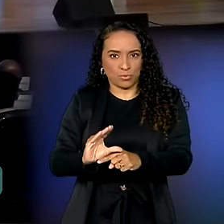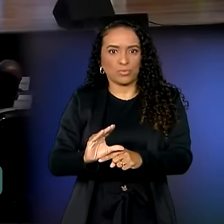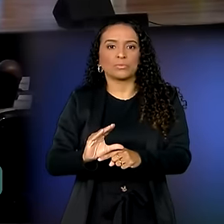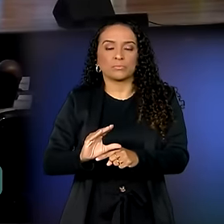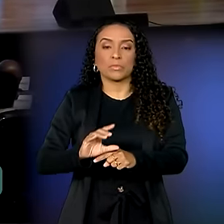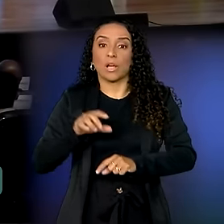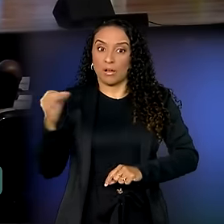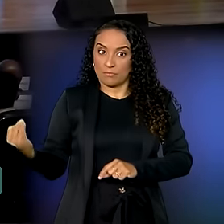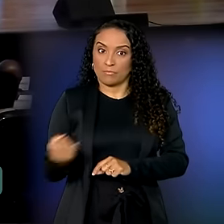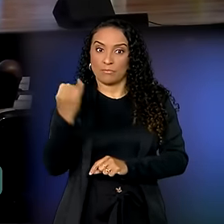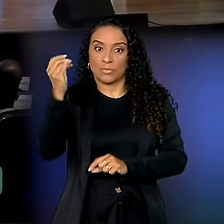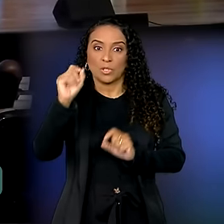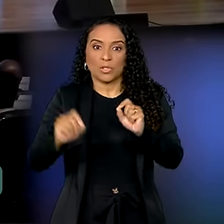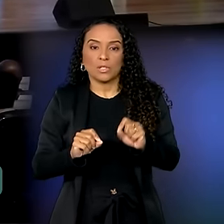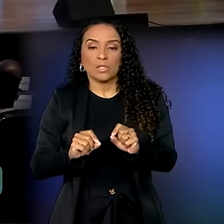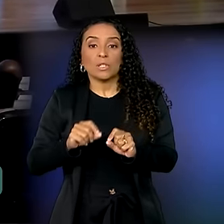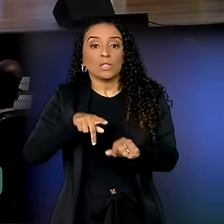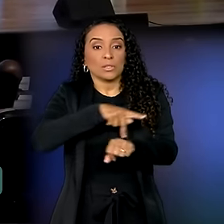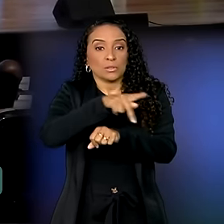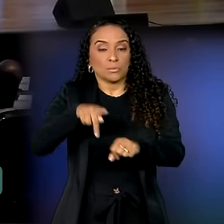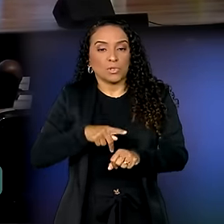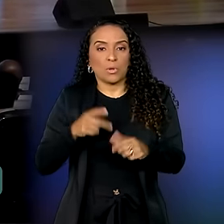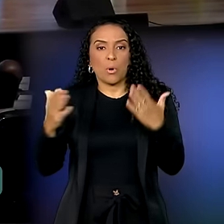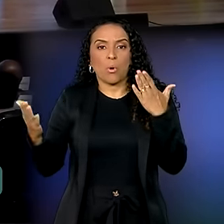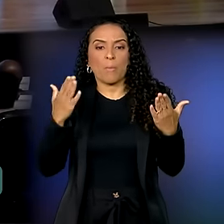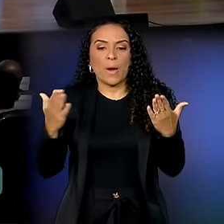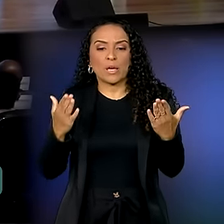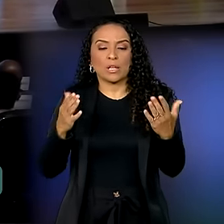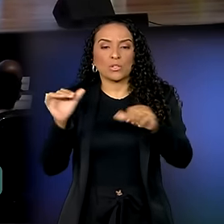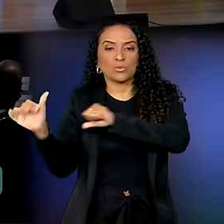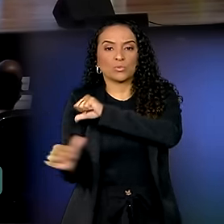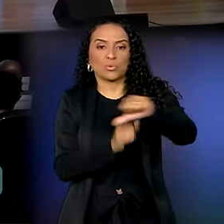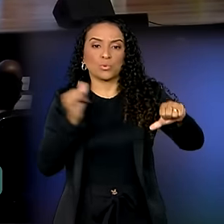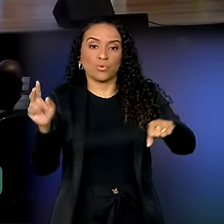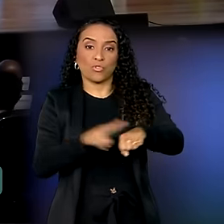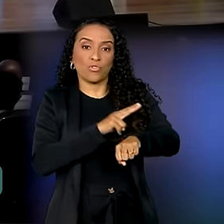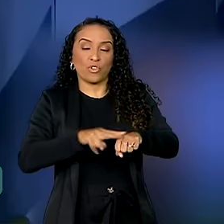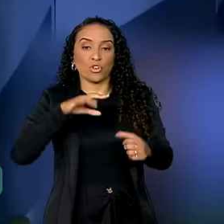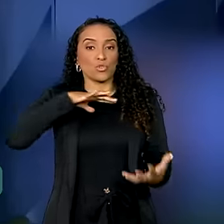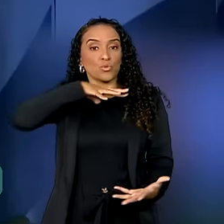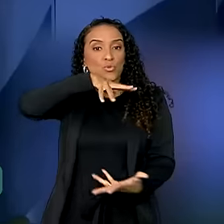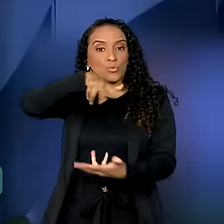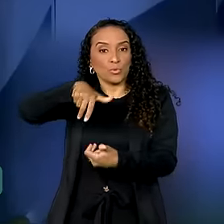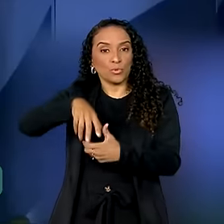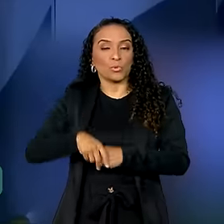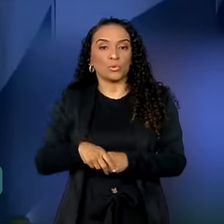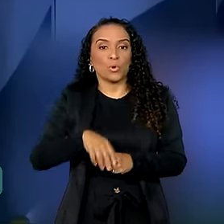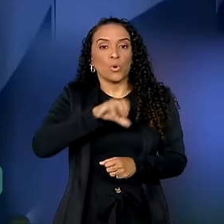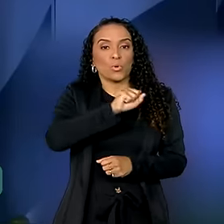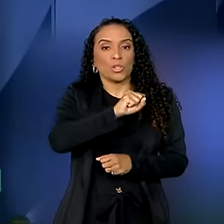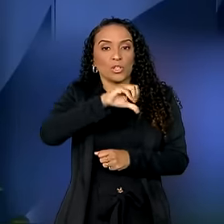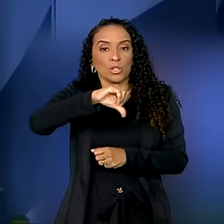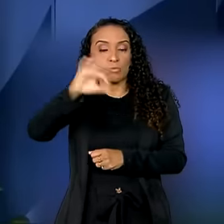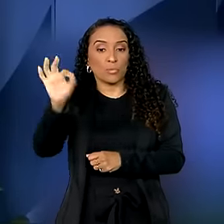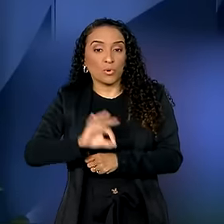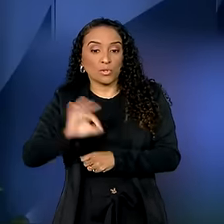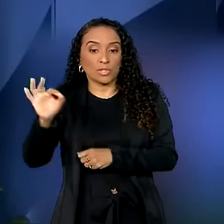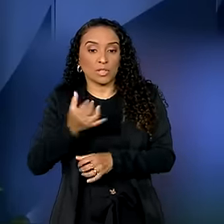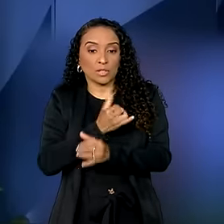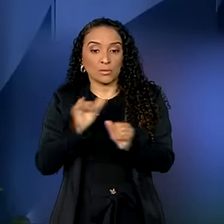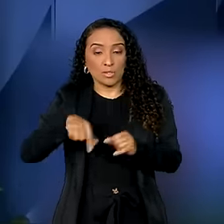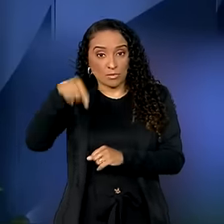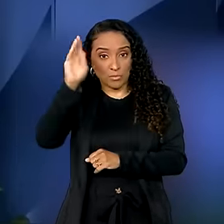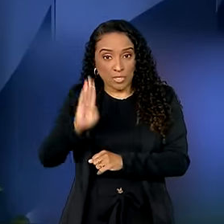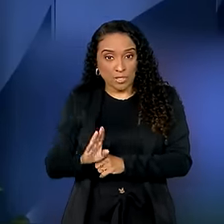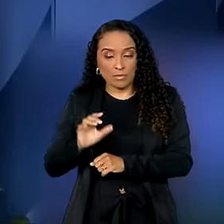relevância desse país com relação à transição verde global. 89% da eletricidade brasileira